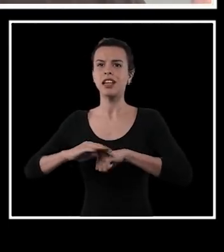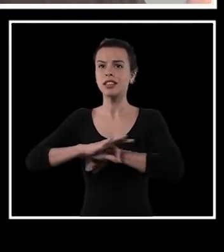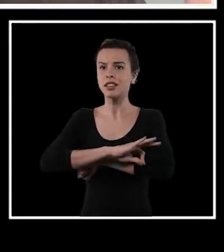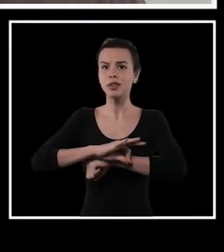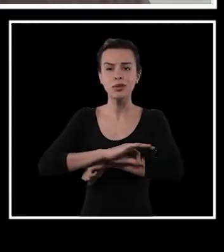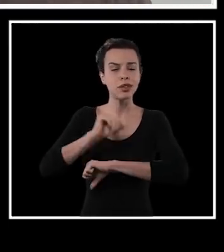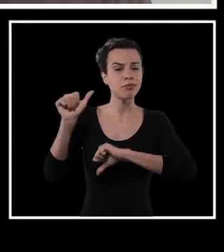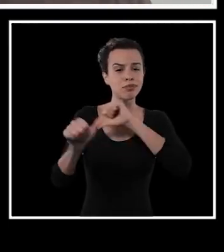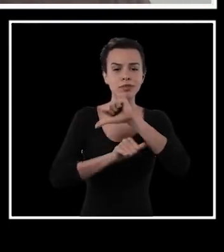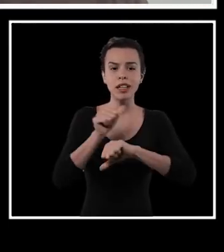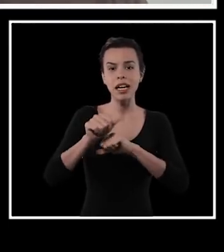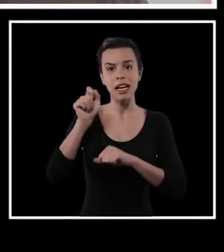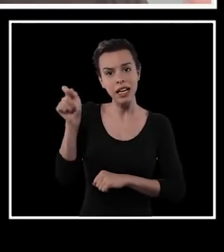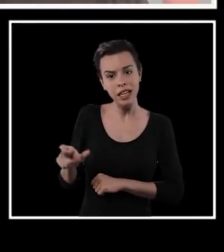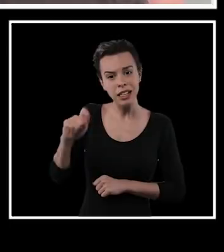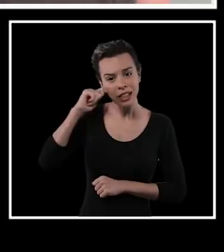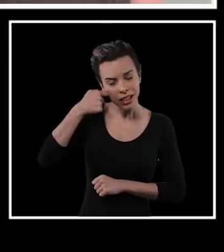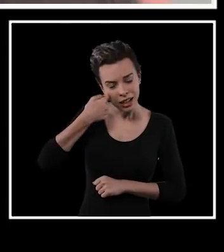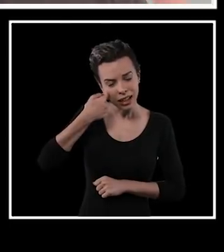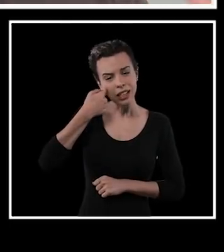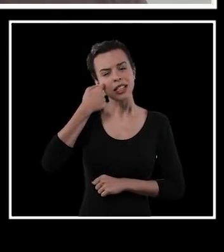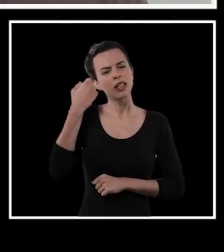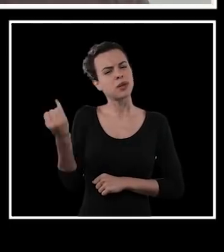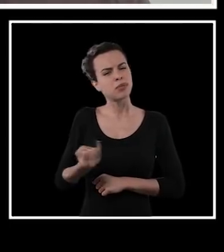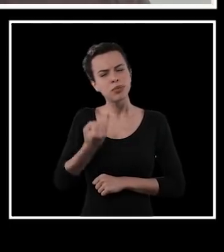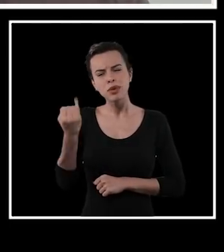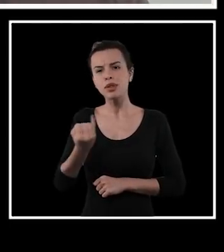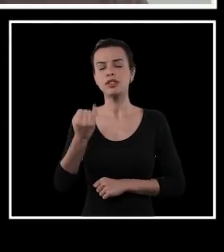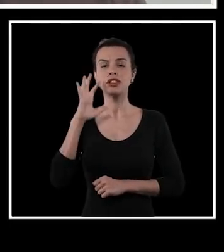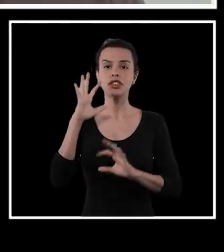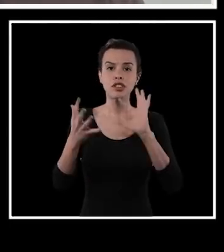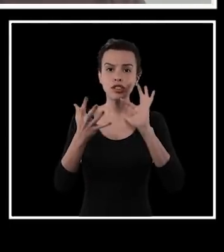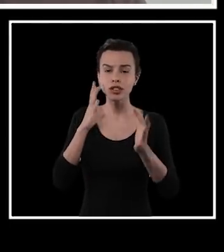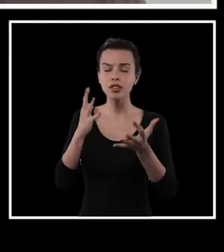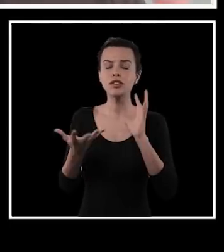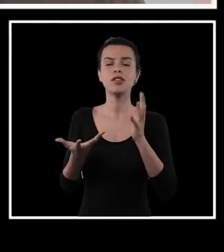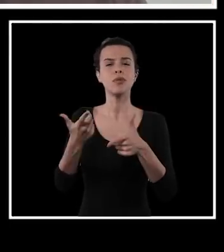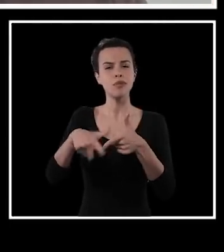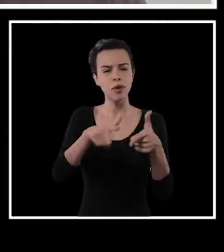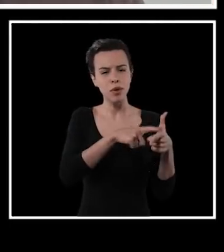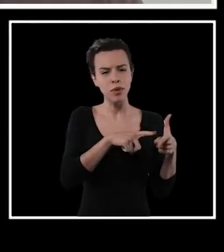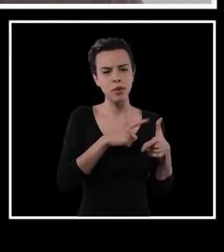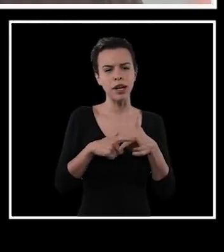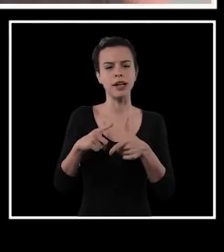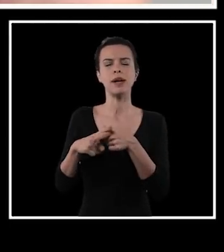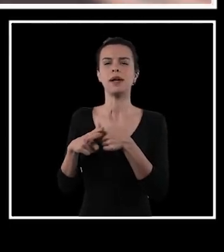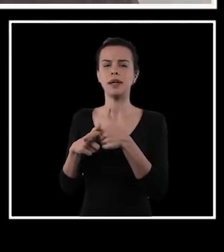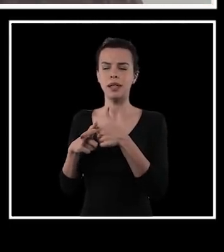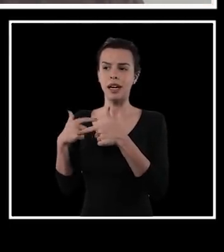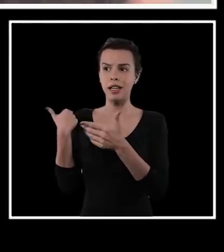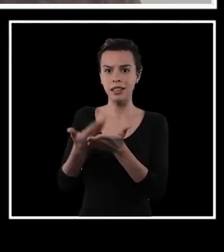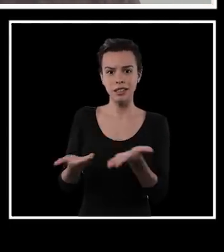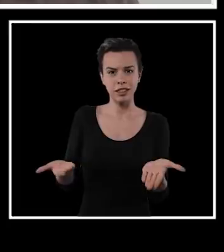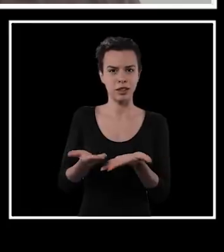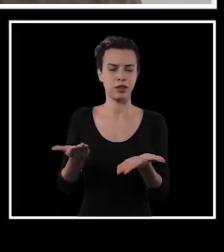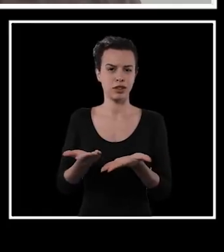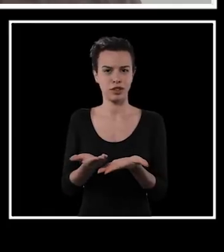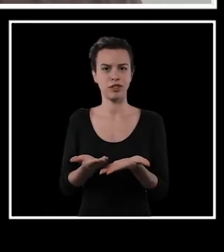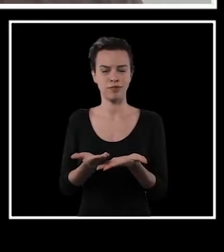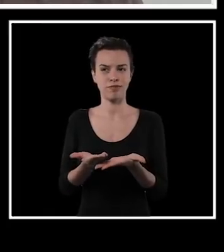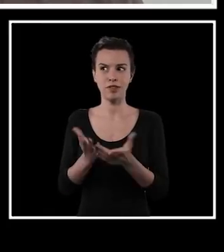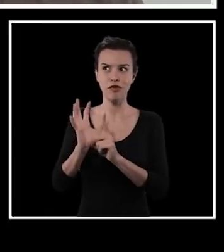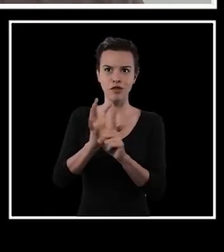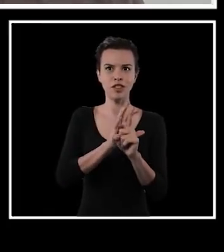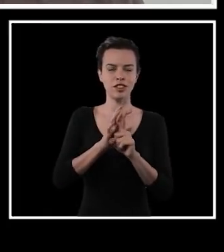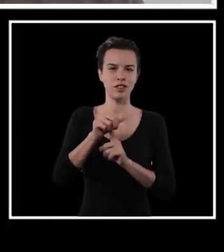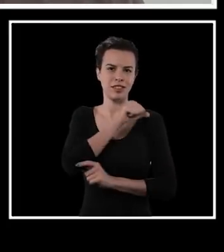arquitetura, e foi um negro que foi importantíssimo para solucionar vários problemas que a cidade teve e que deixa reflexos até hoje, né,